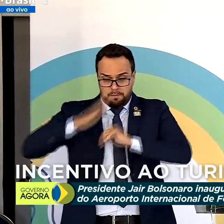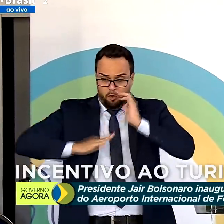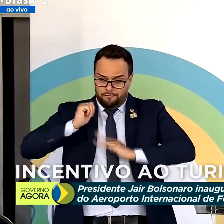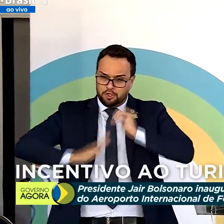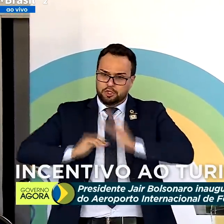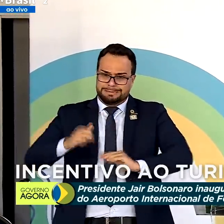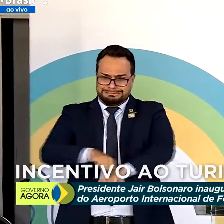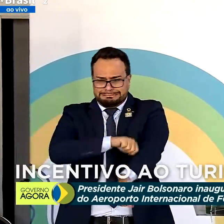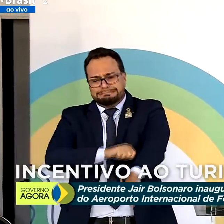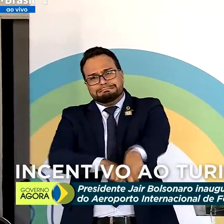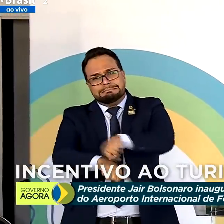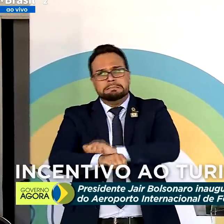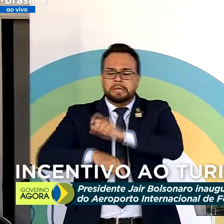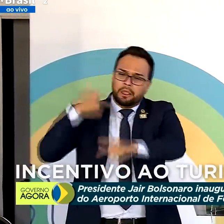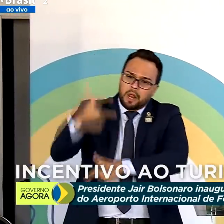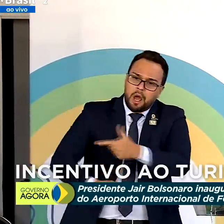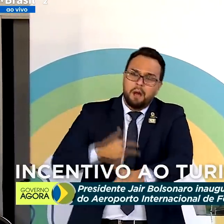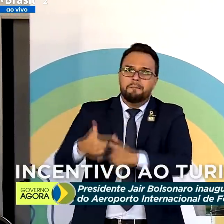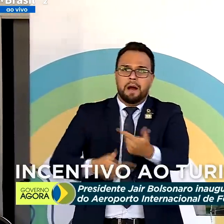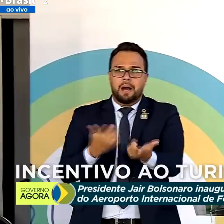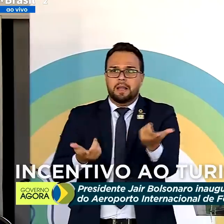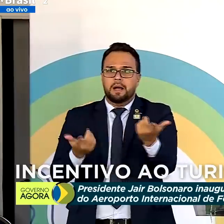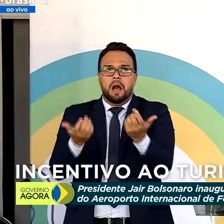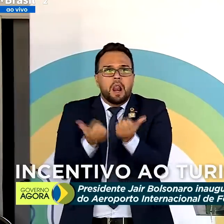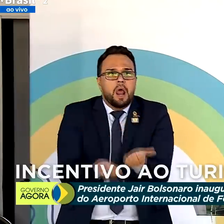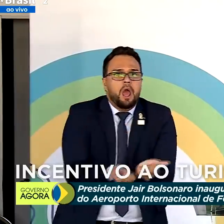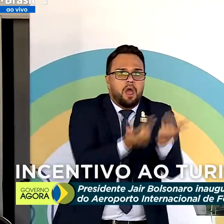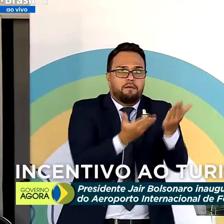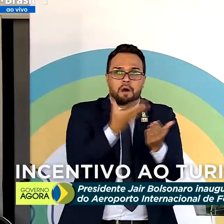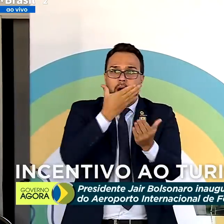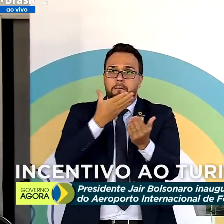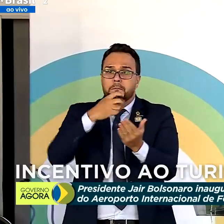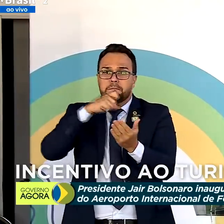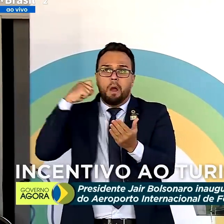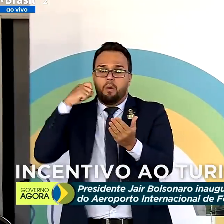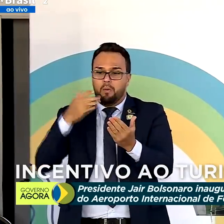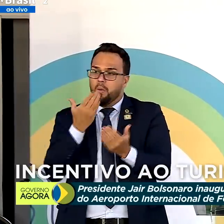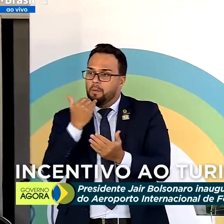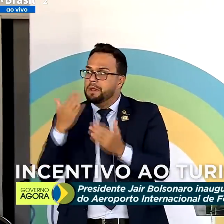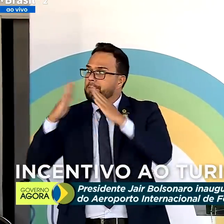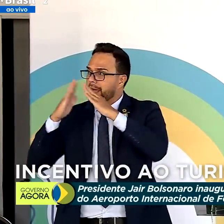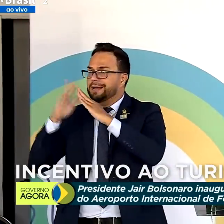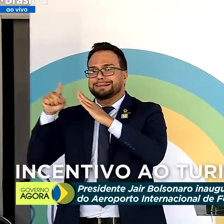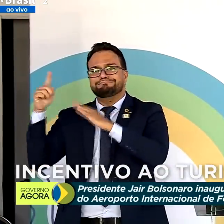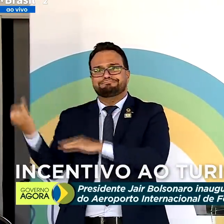toda atividade que ele exerce para levar o pão para casa é uma atividade essencial.